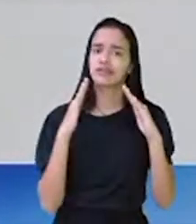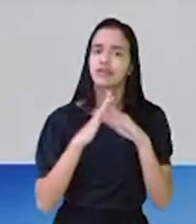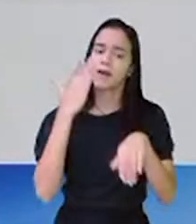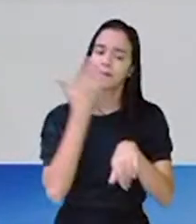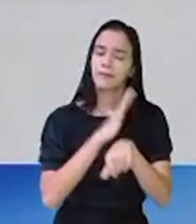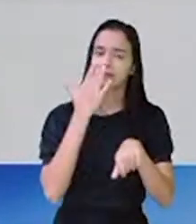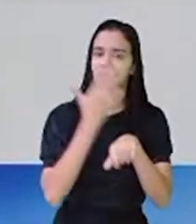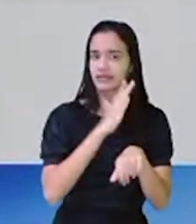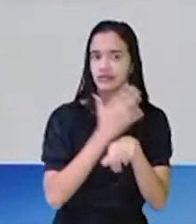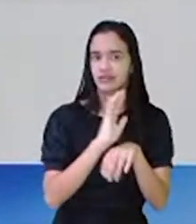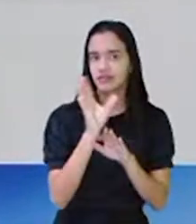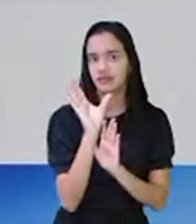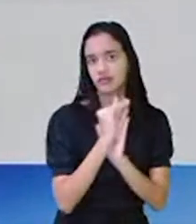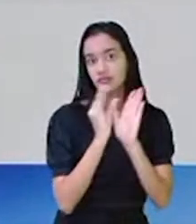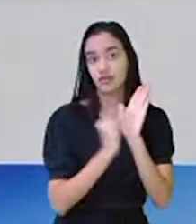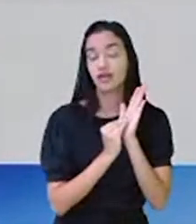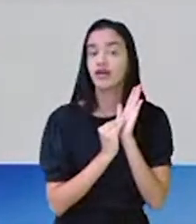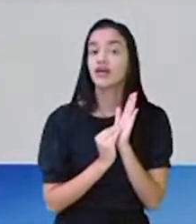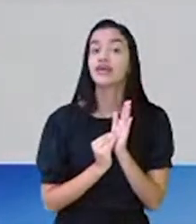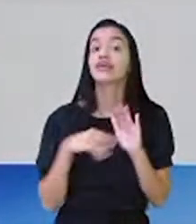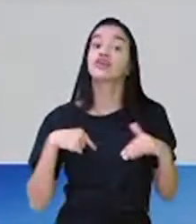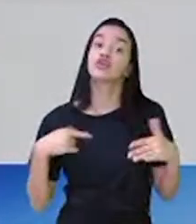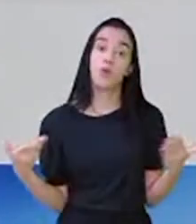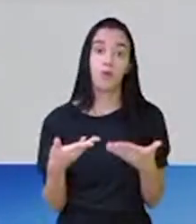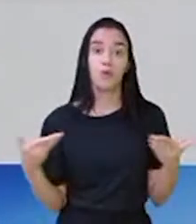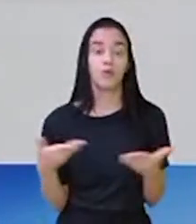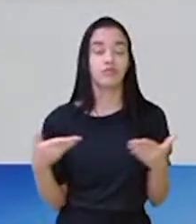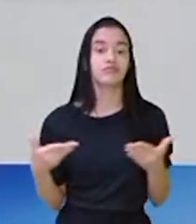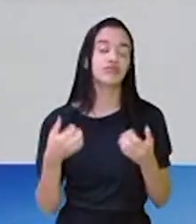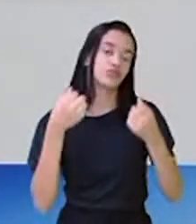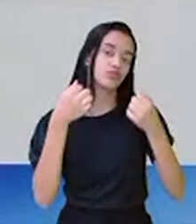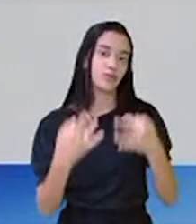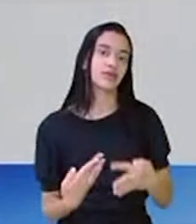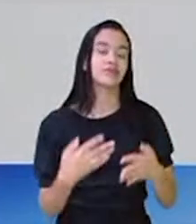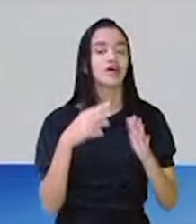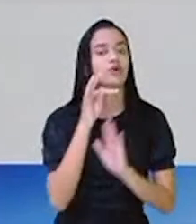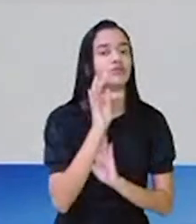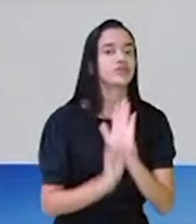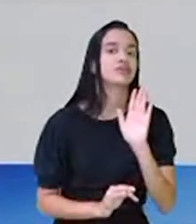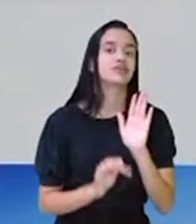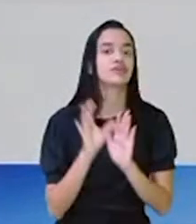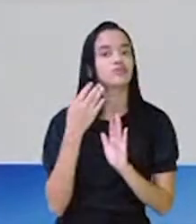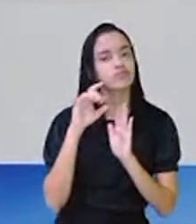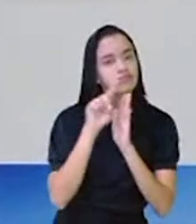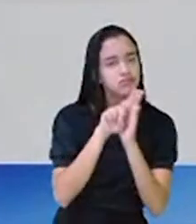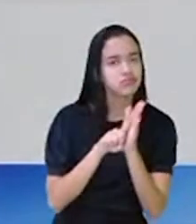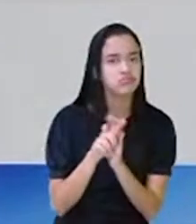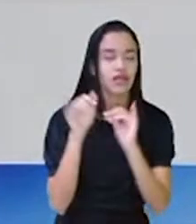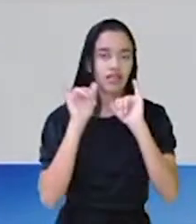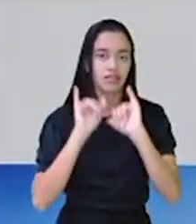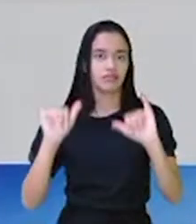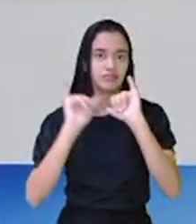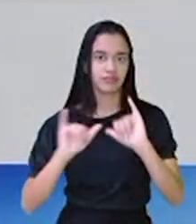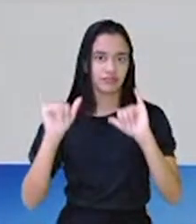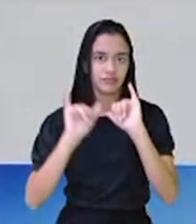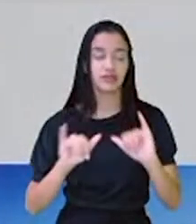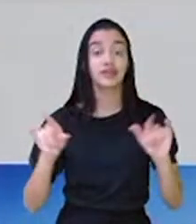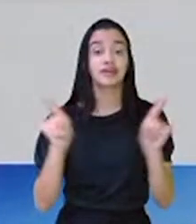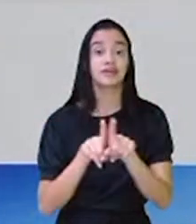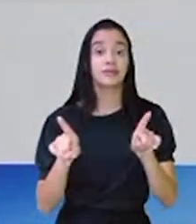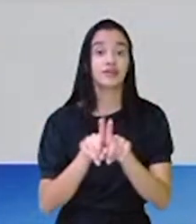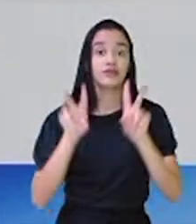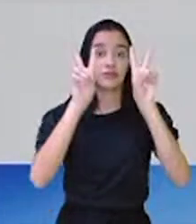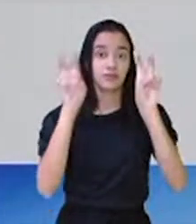praticar o conteúdo. E como hoje eu estou falando de texto de divulgação científica, e para isso eu trouxe como